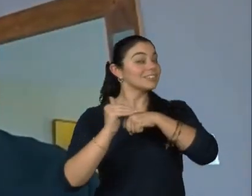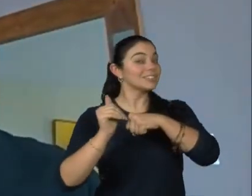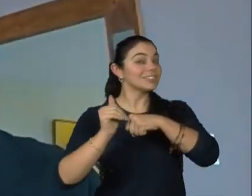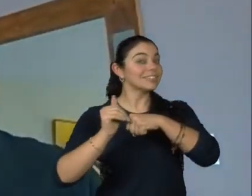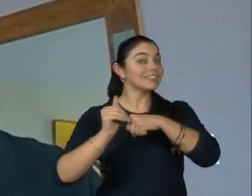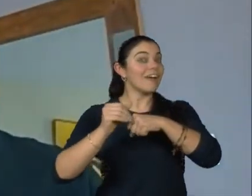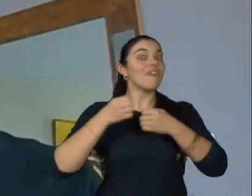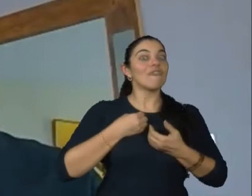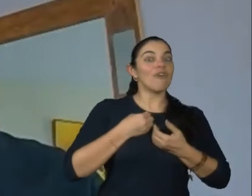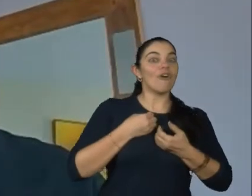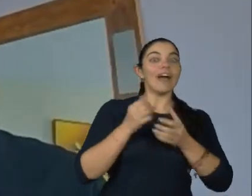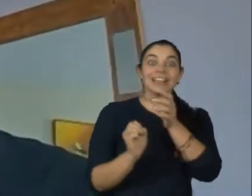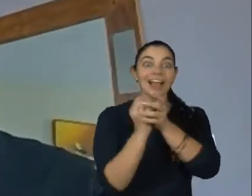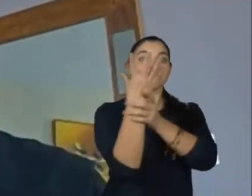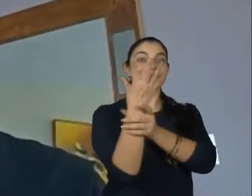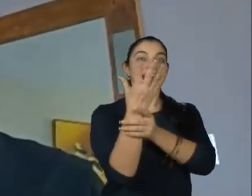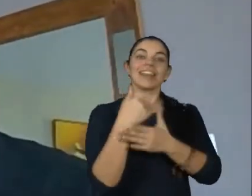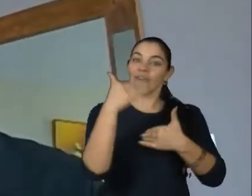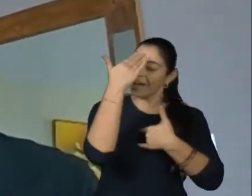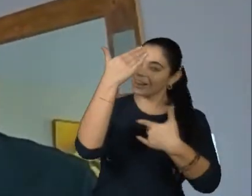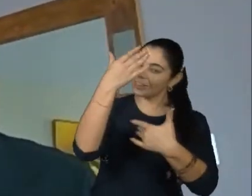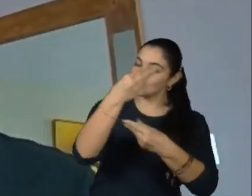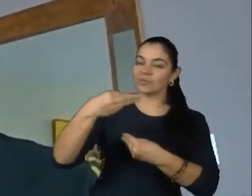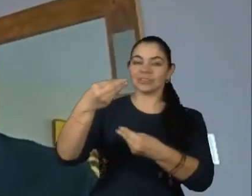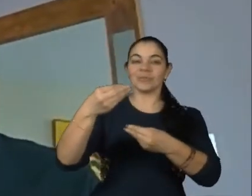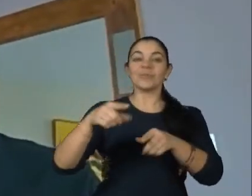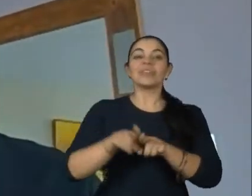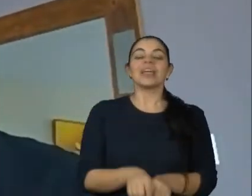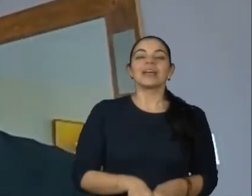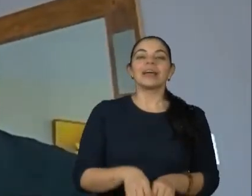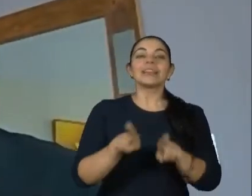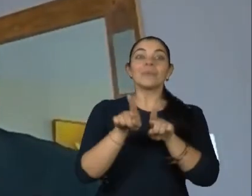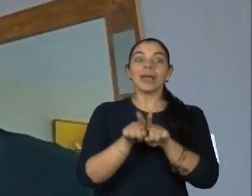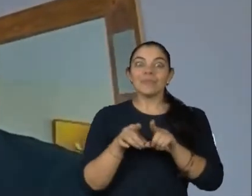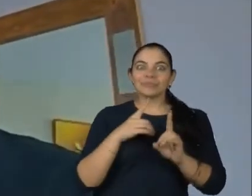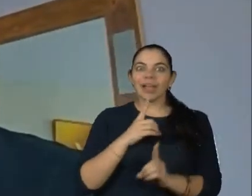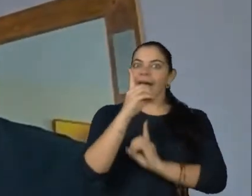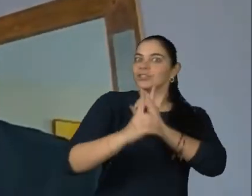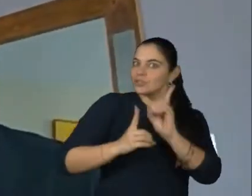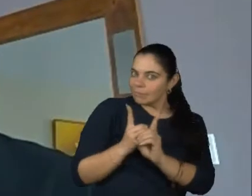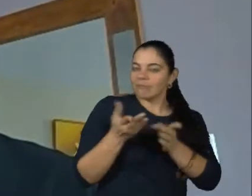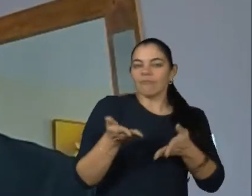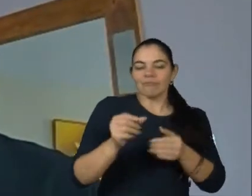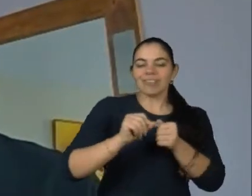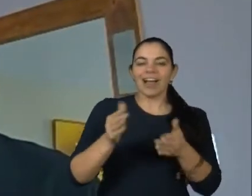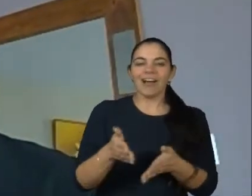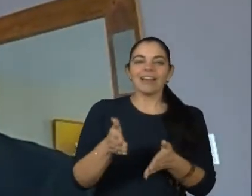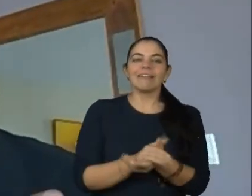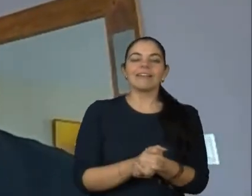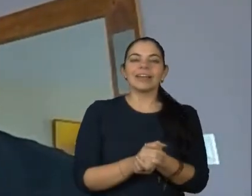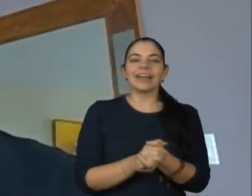carinhosamente enviado pelo pessoal da Semeares, que eu agradeço muito. Bom, a dinâmica que nós vamos utilizar é